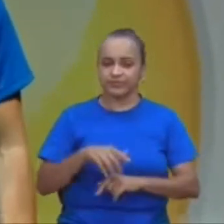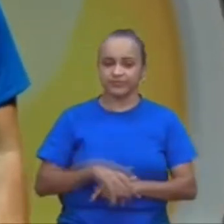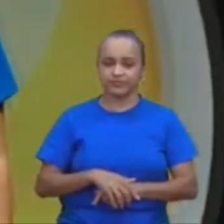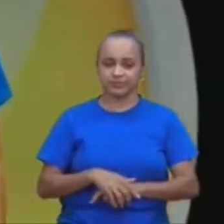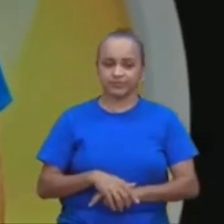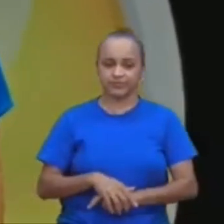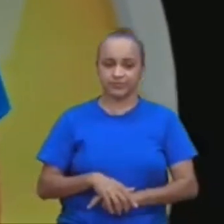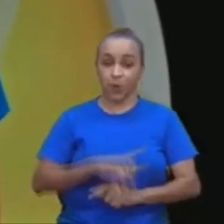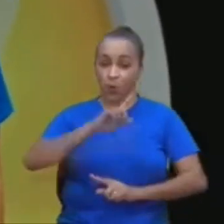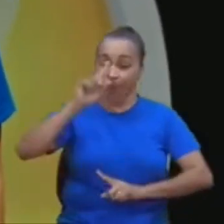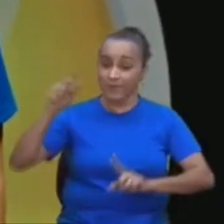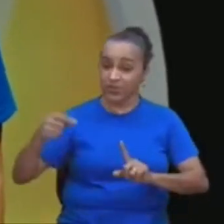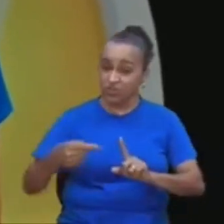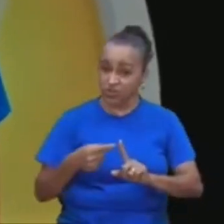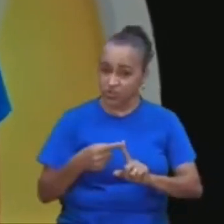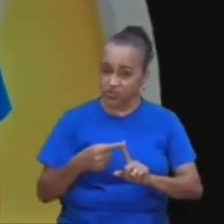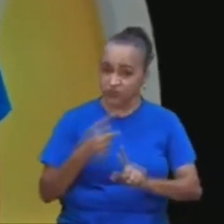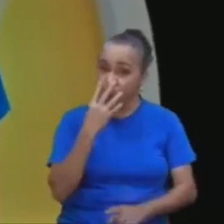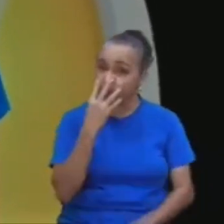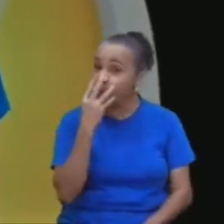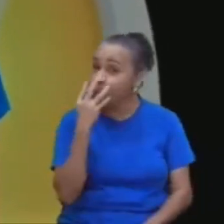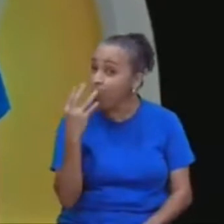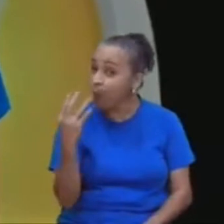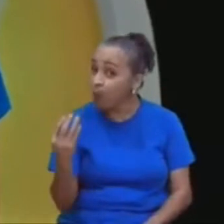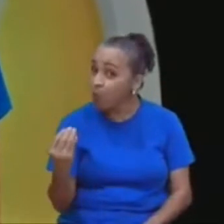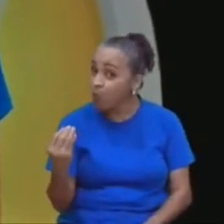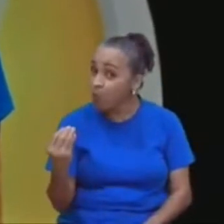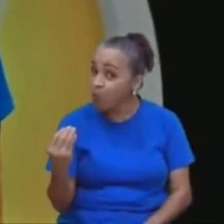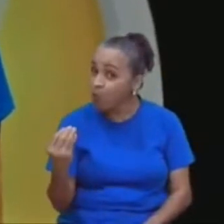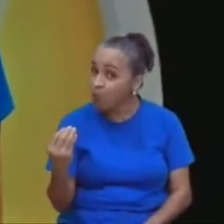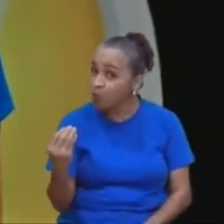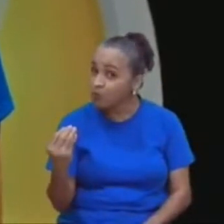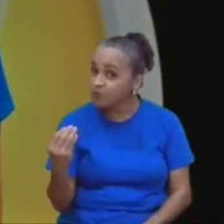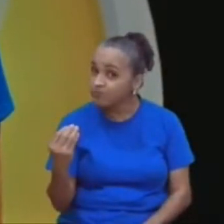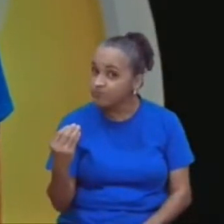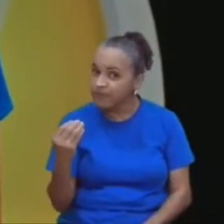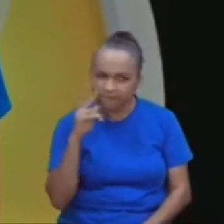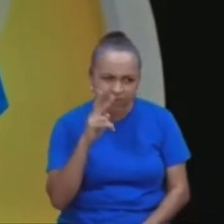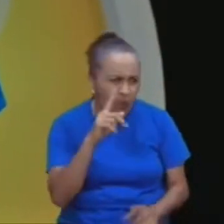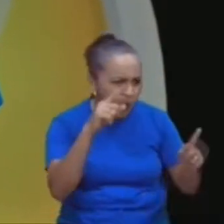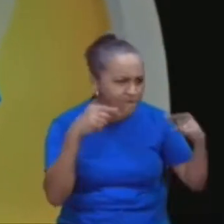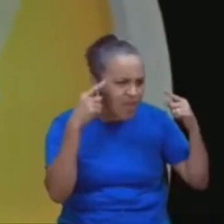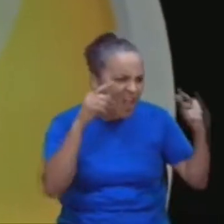o objetivo do lobo, é comer a ovelha,